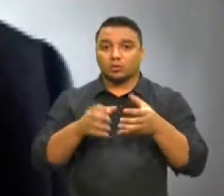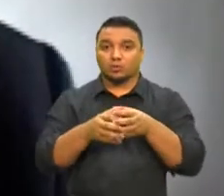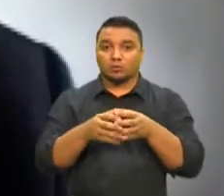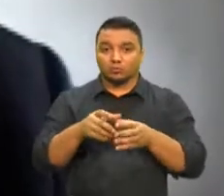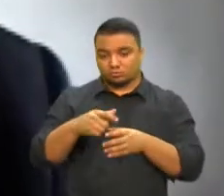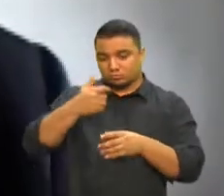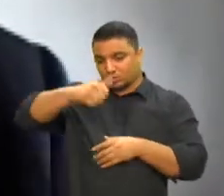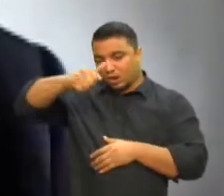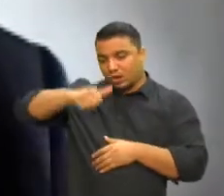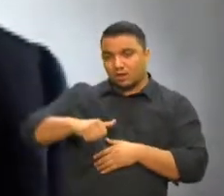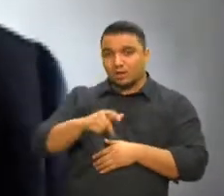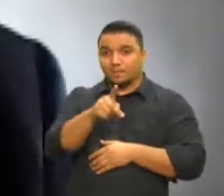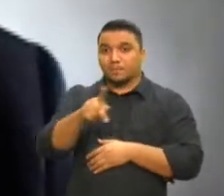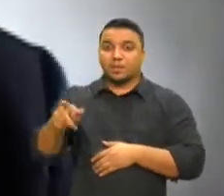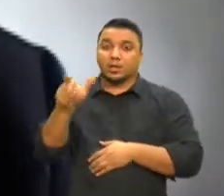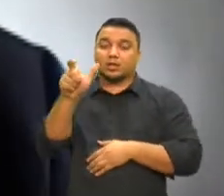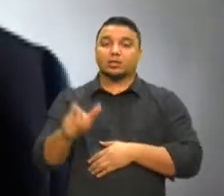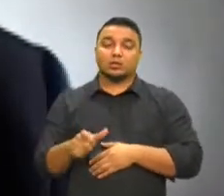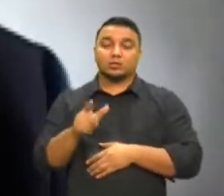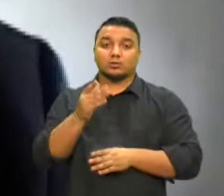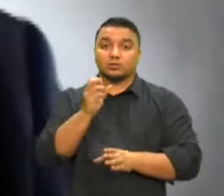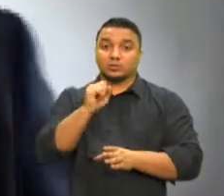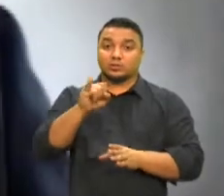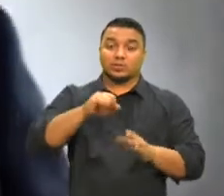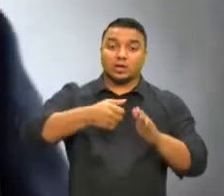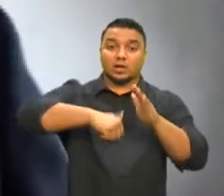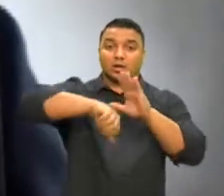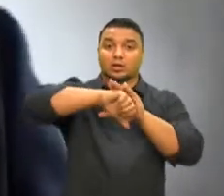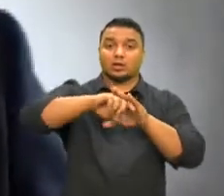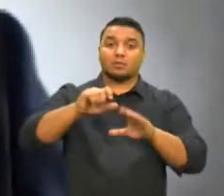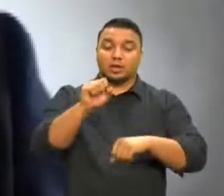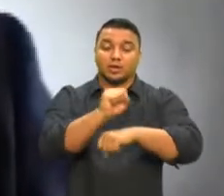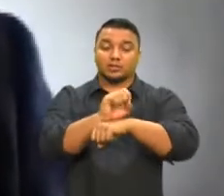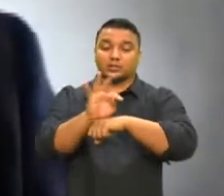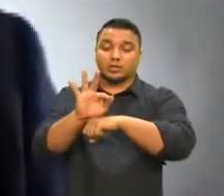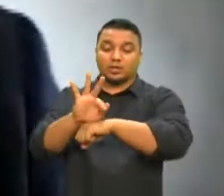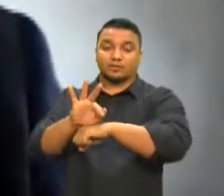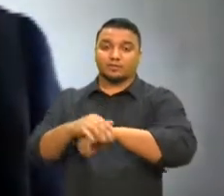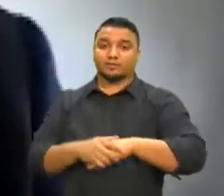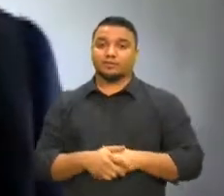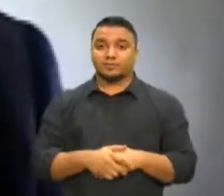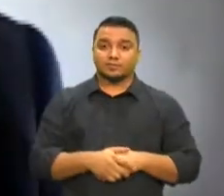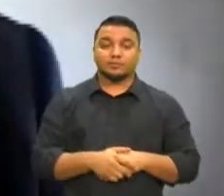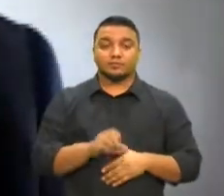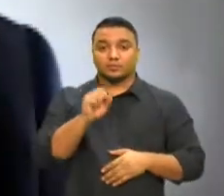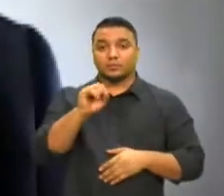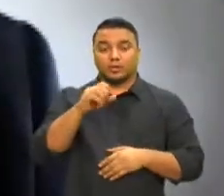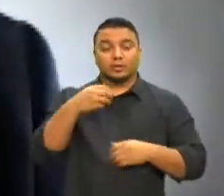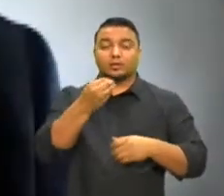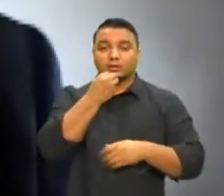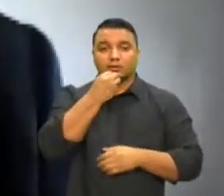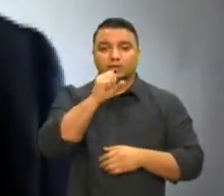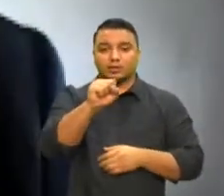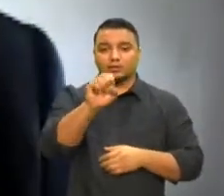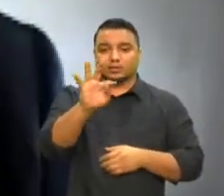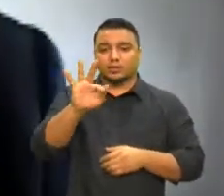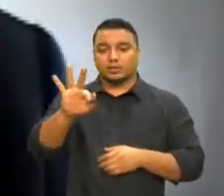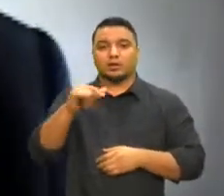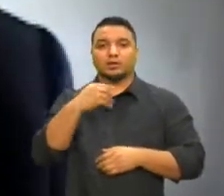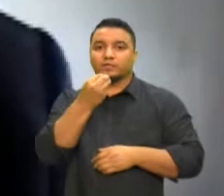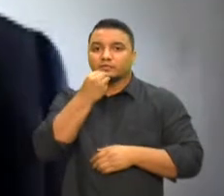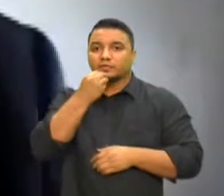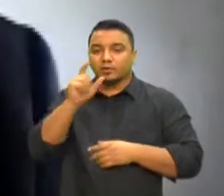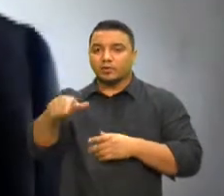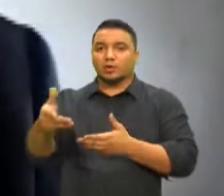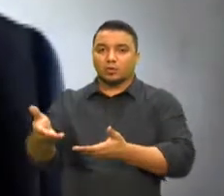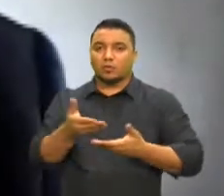processar e julgar o presidente da república por crime comum é o Supremo Tribunal Federal. Então, seria o Supremo quem deveria fazer, então, essa